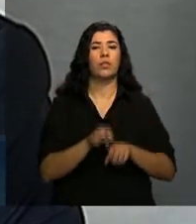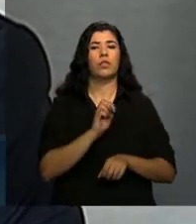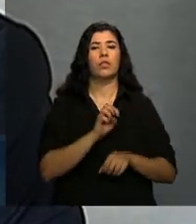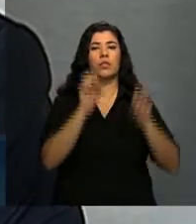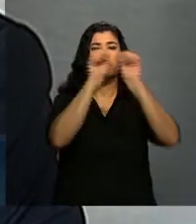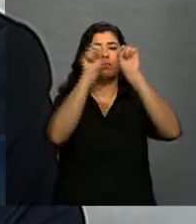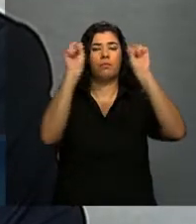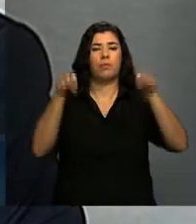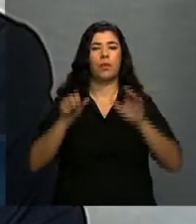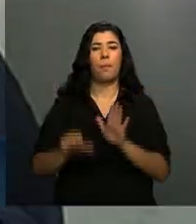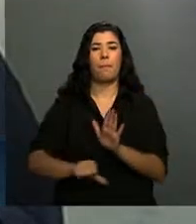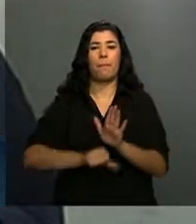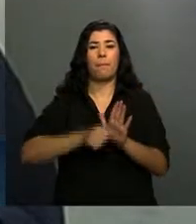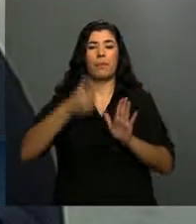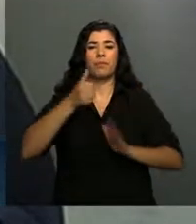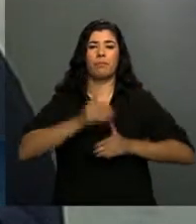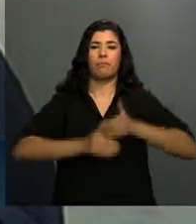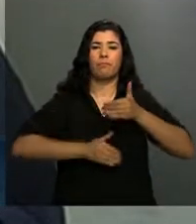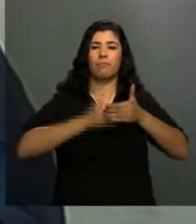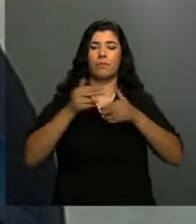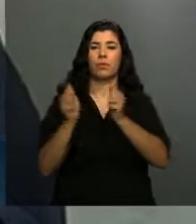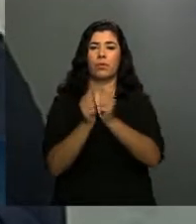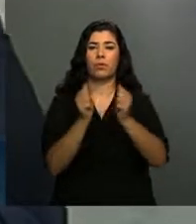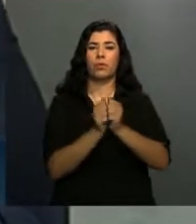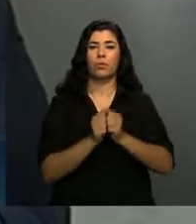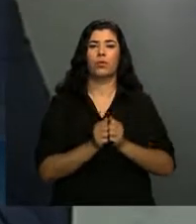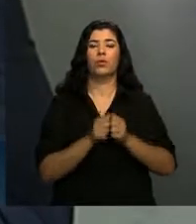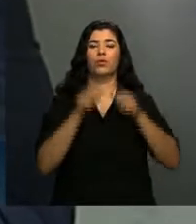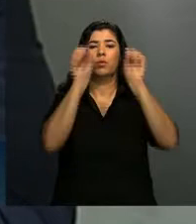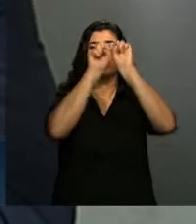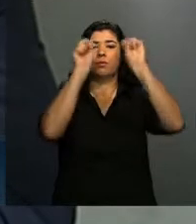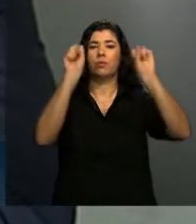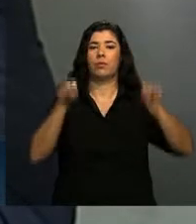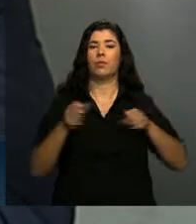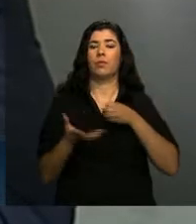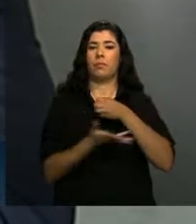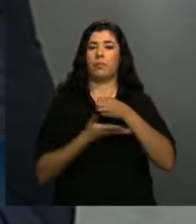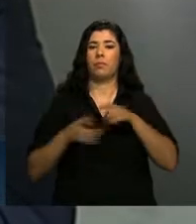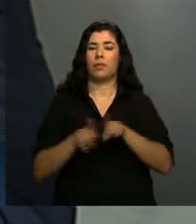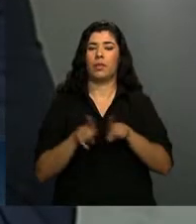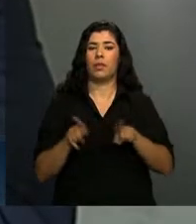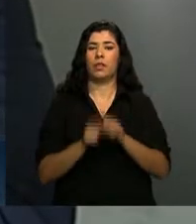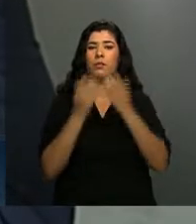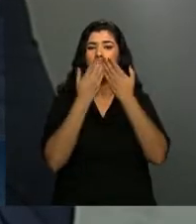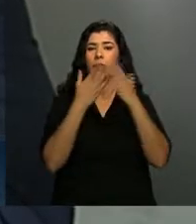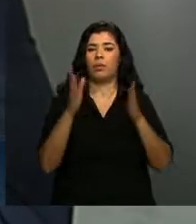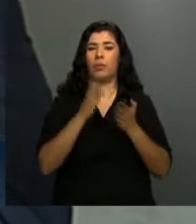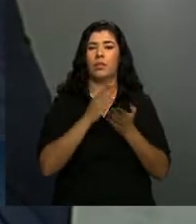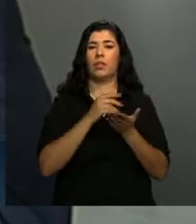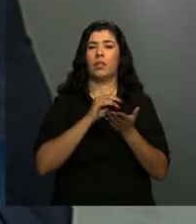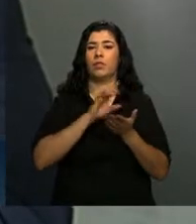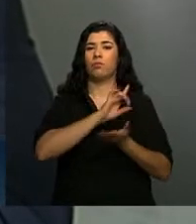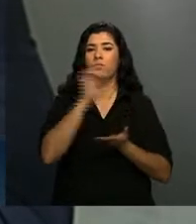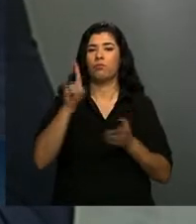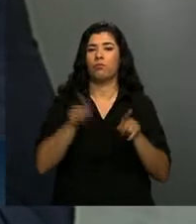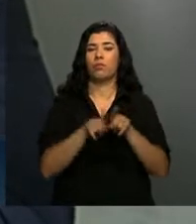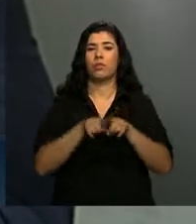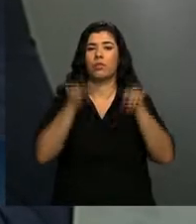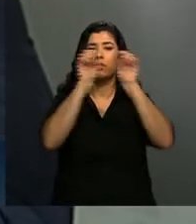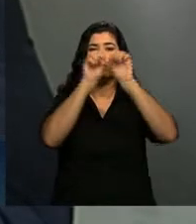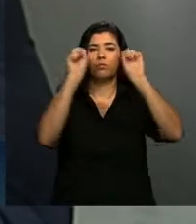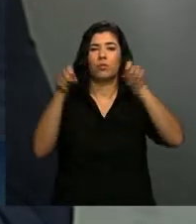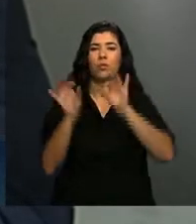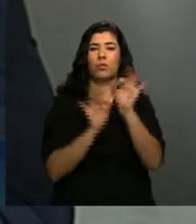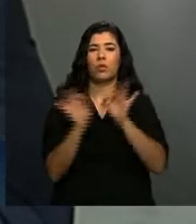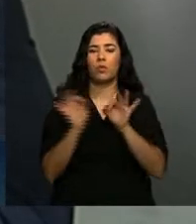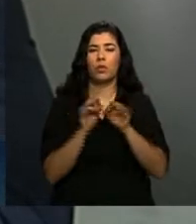Então, a gente deu um primeiro passo pra interoperar com os nossos sistemas básicos e a ideia é a gente abra essa agenda agora com os nossos sistemas clínicos de